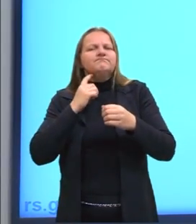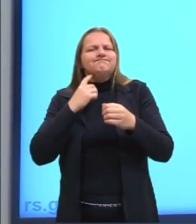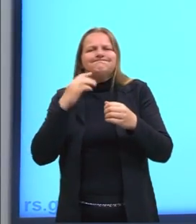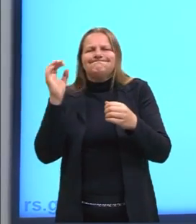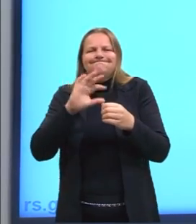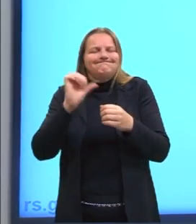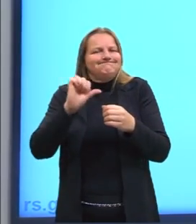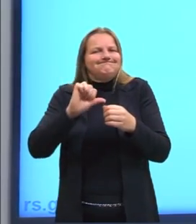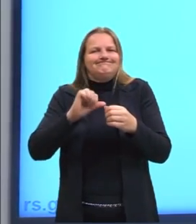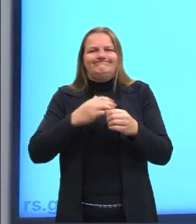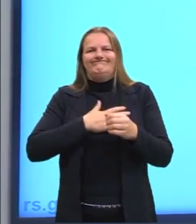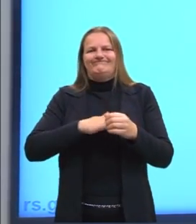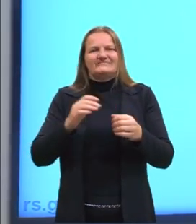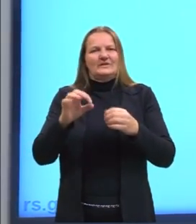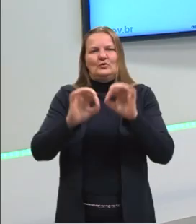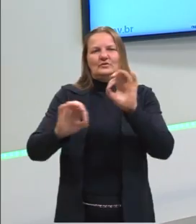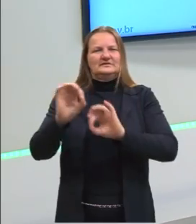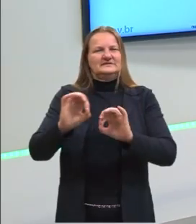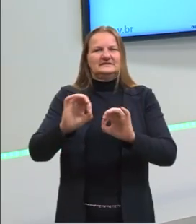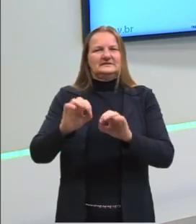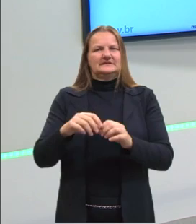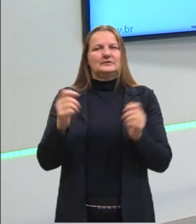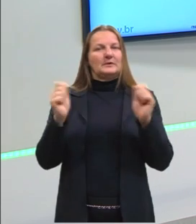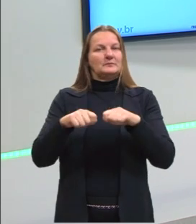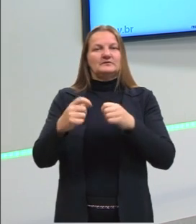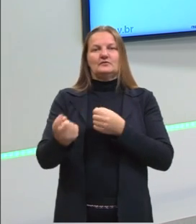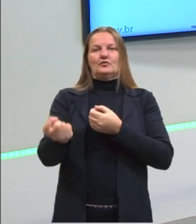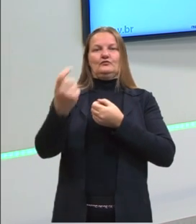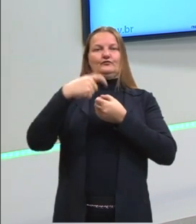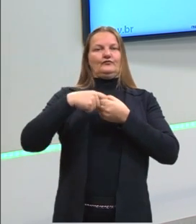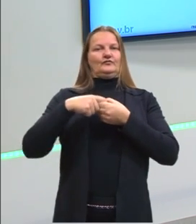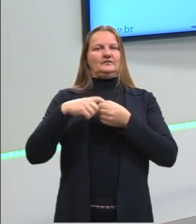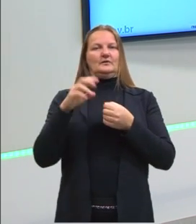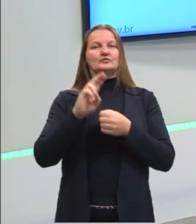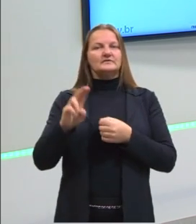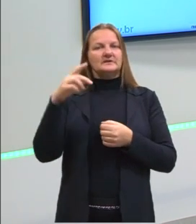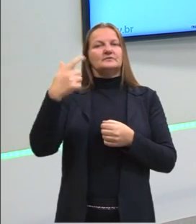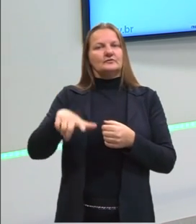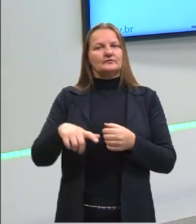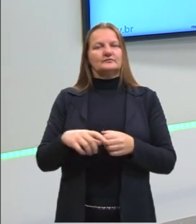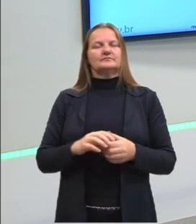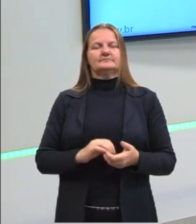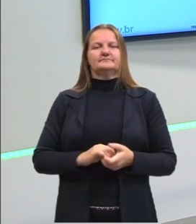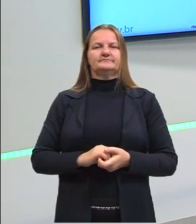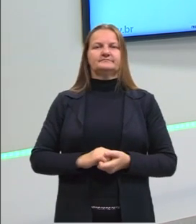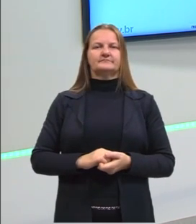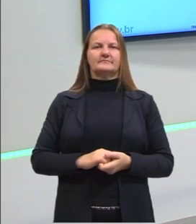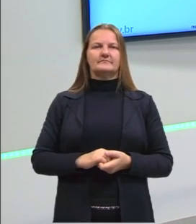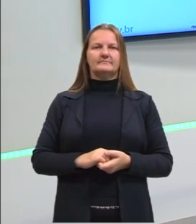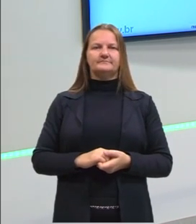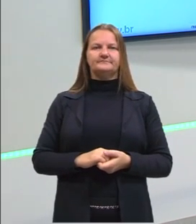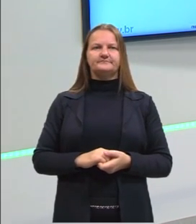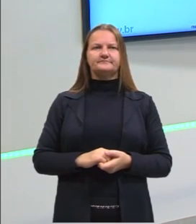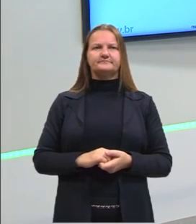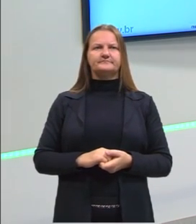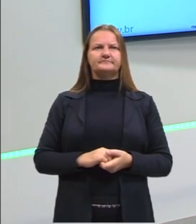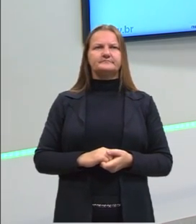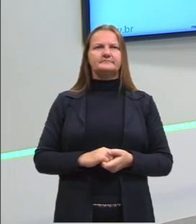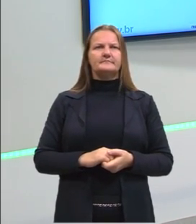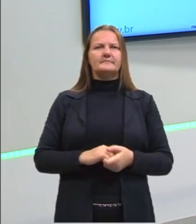não é organizada, que não é possível mais a gente reutilizar, né? De uma forma tão simples assim, Então,